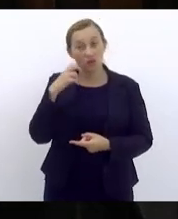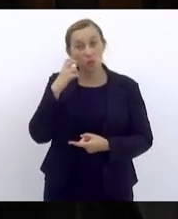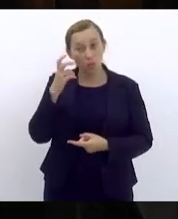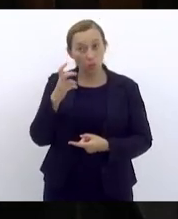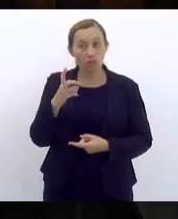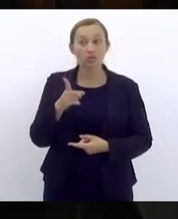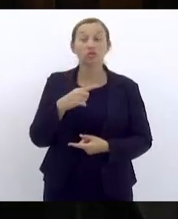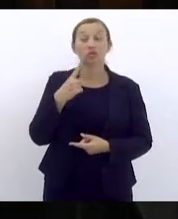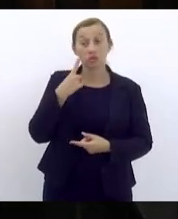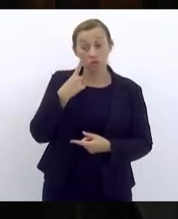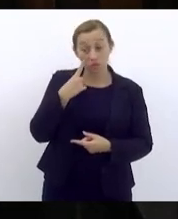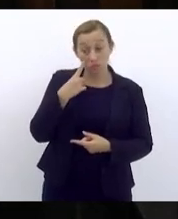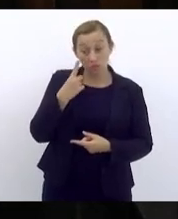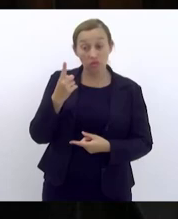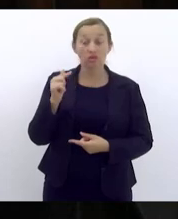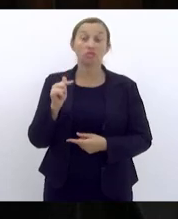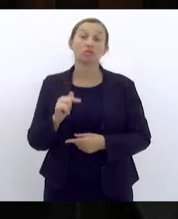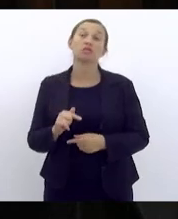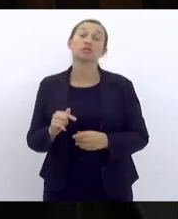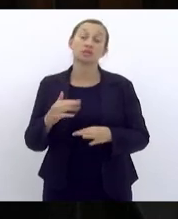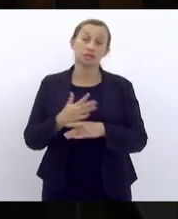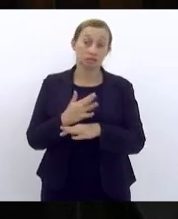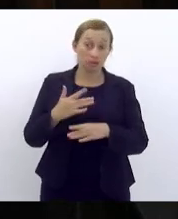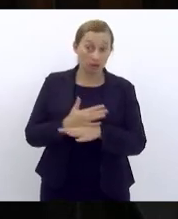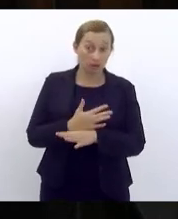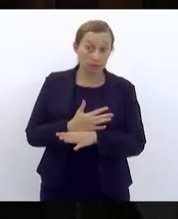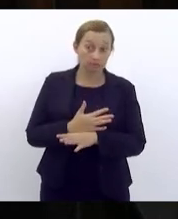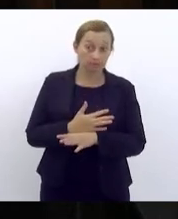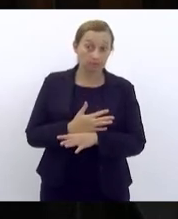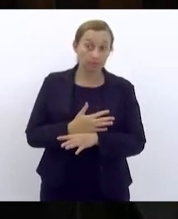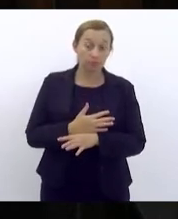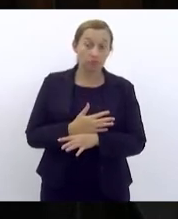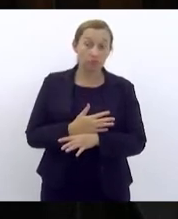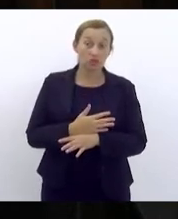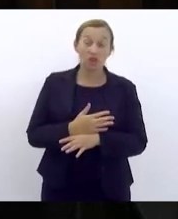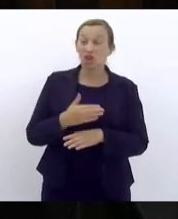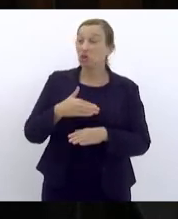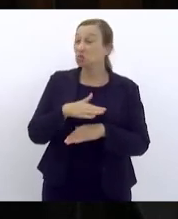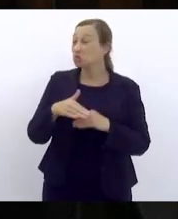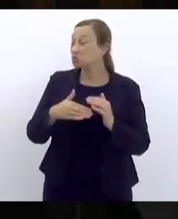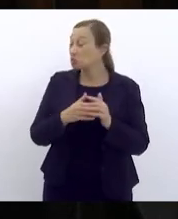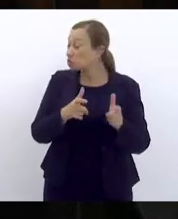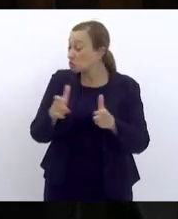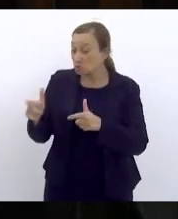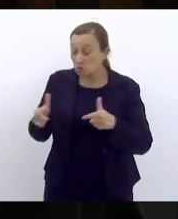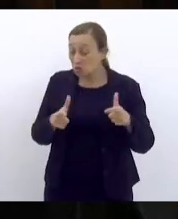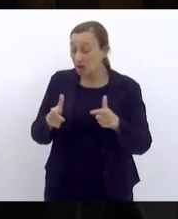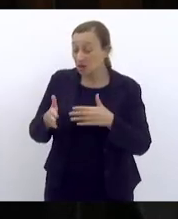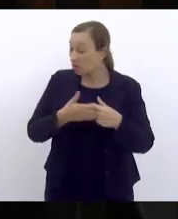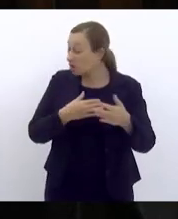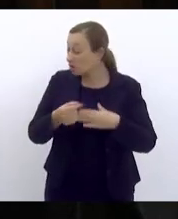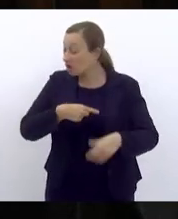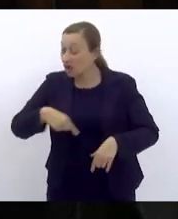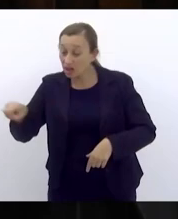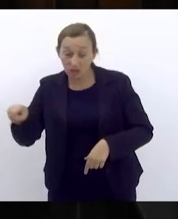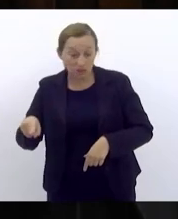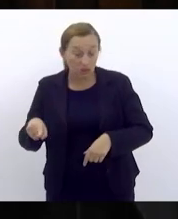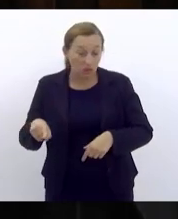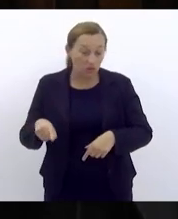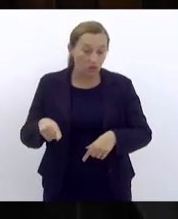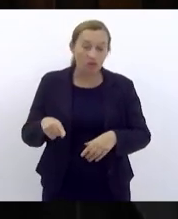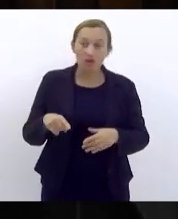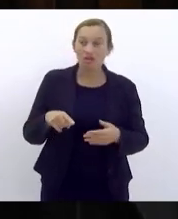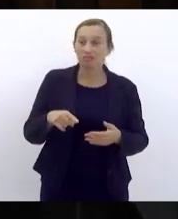o que nós estamos enfrentando nessa cidade de norte a sul onde você vai é